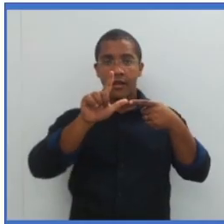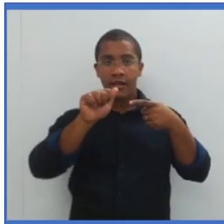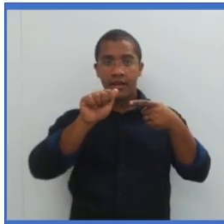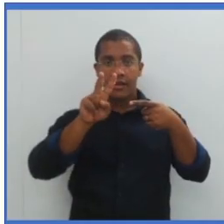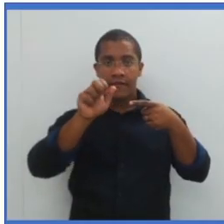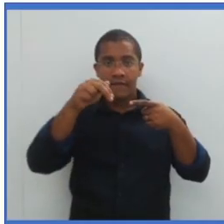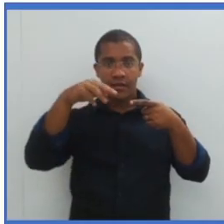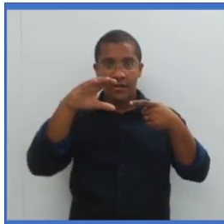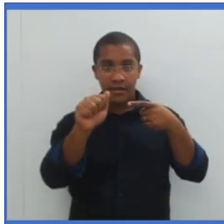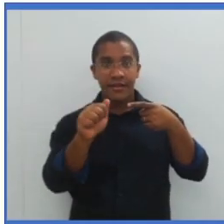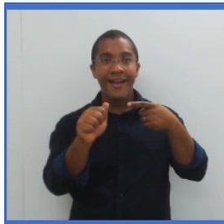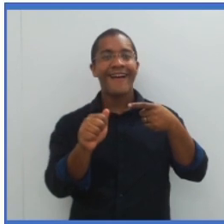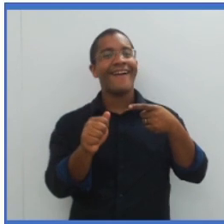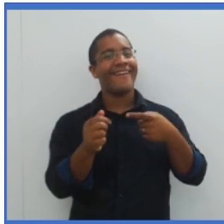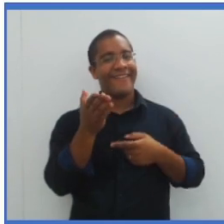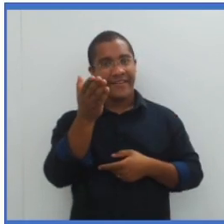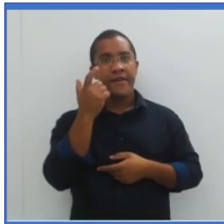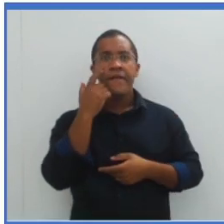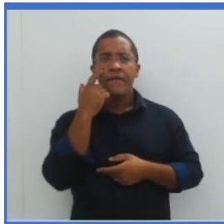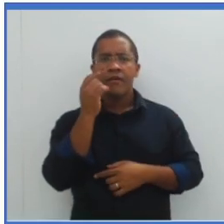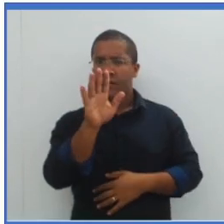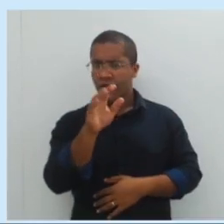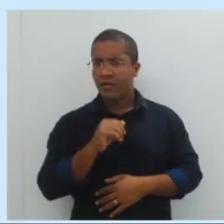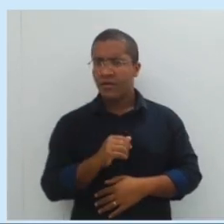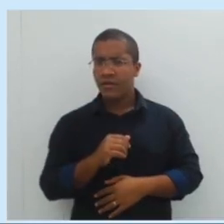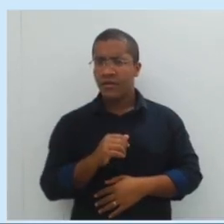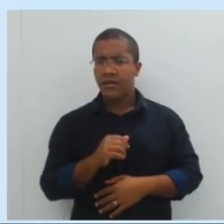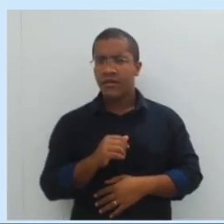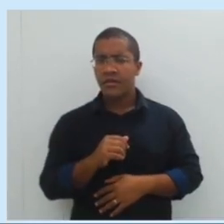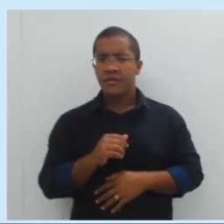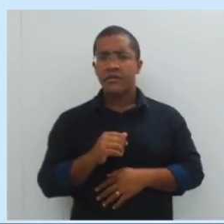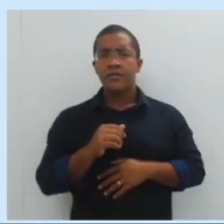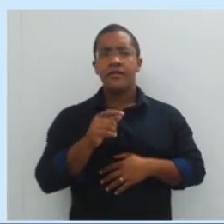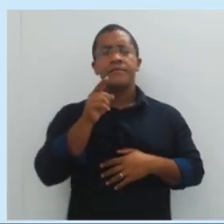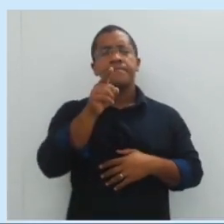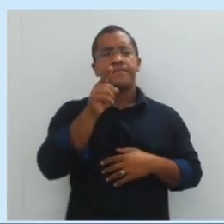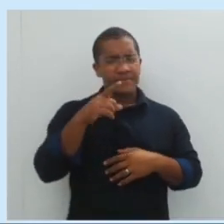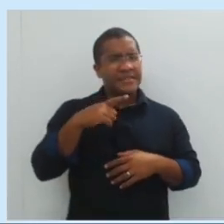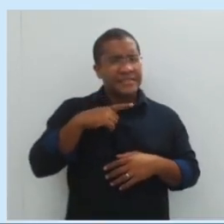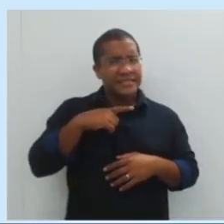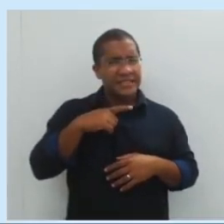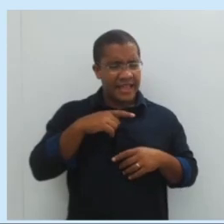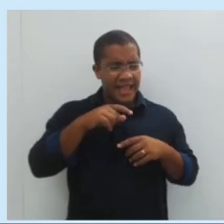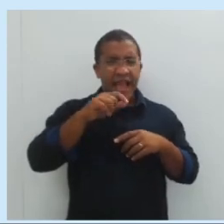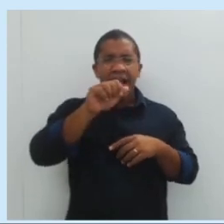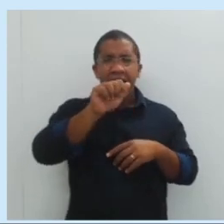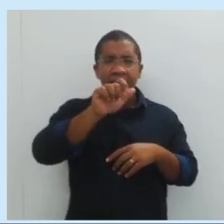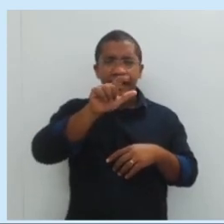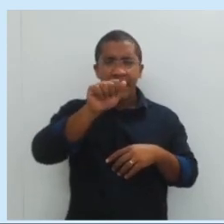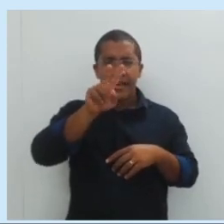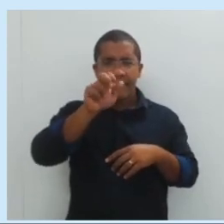alavancas. O que eu quero que vocês prestem atenção agora é o seguinte. Para ter uma